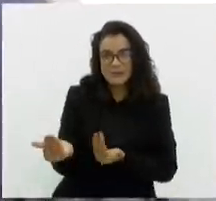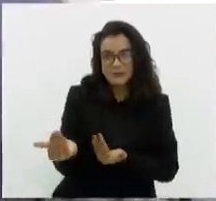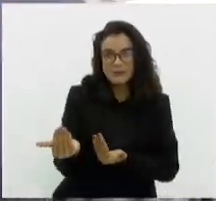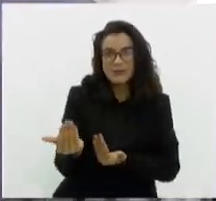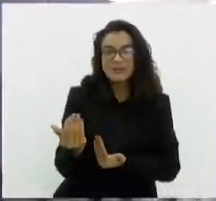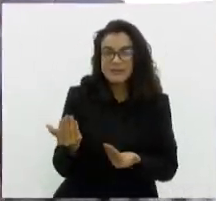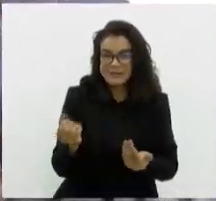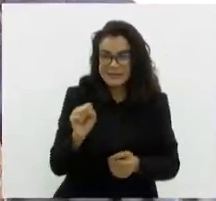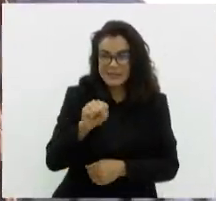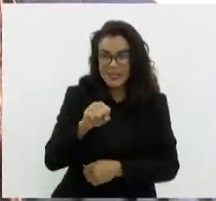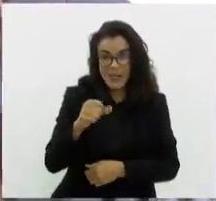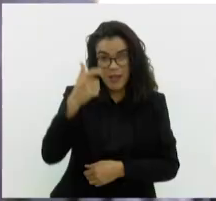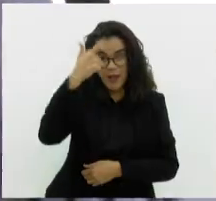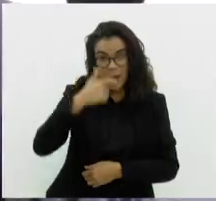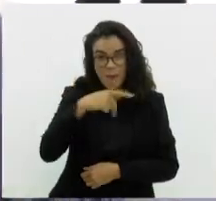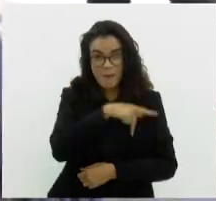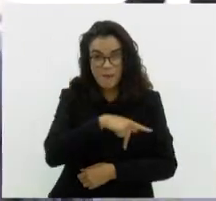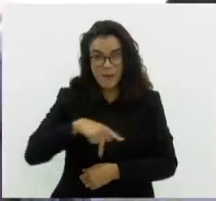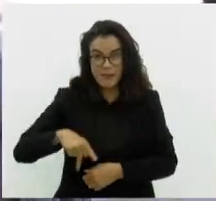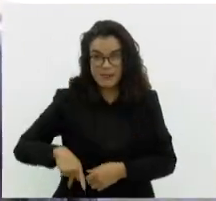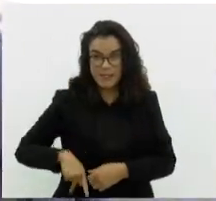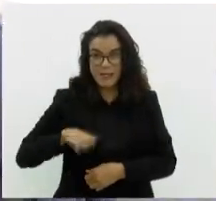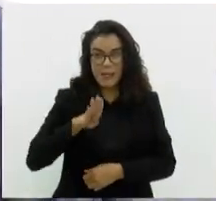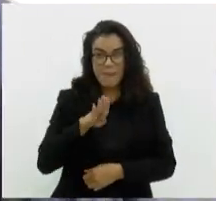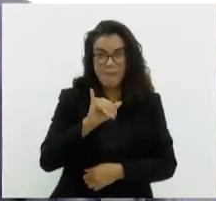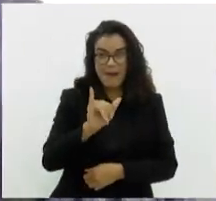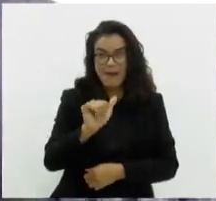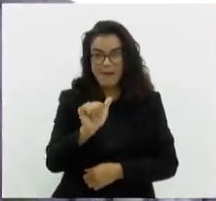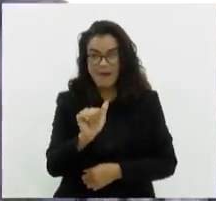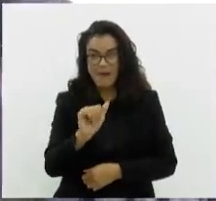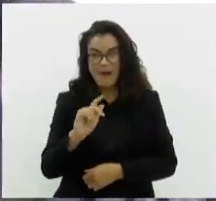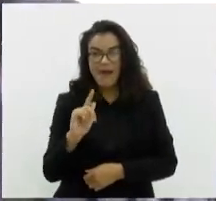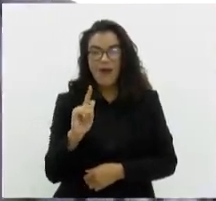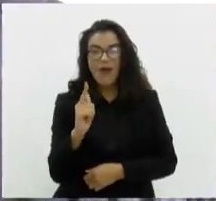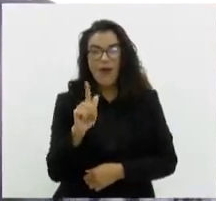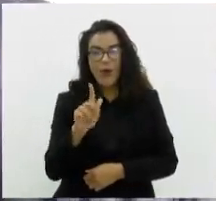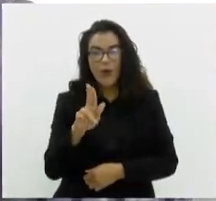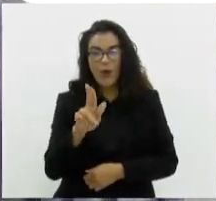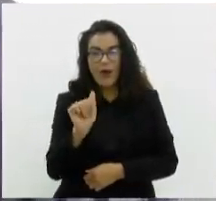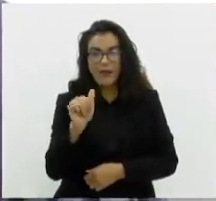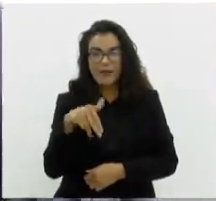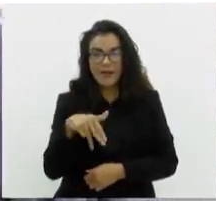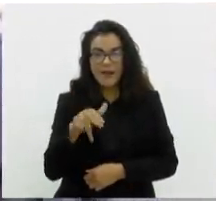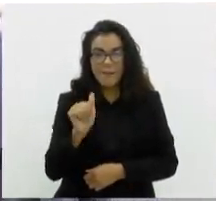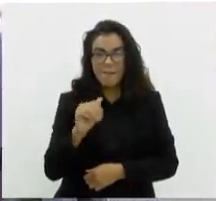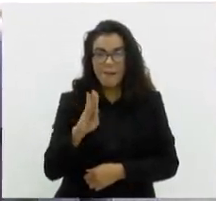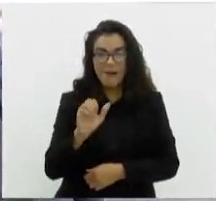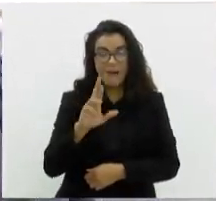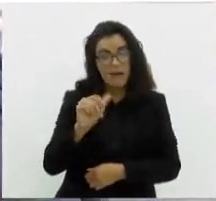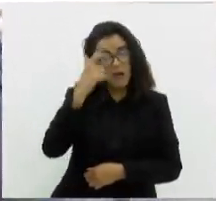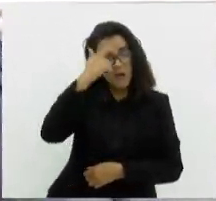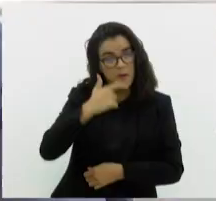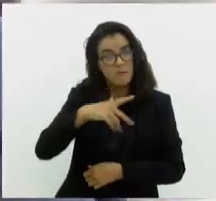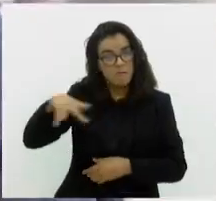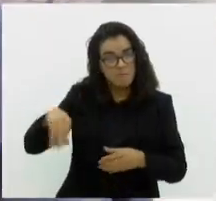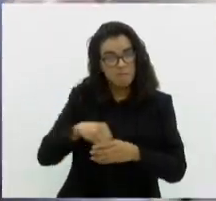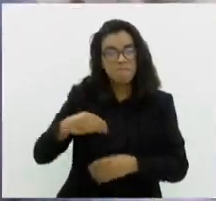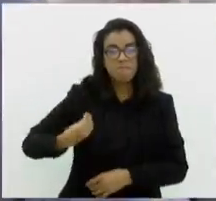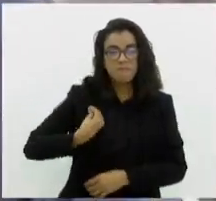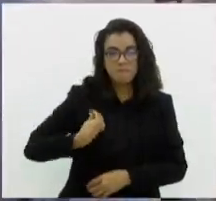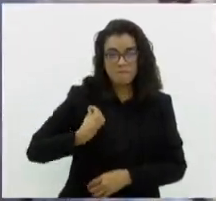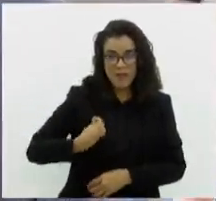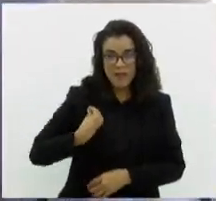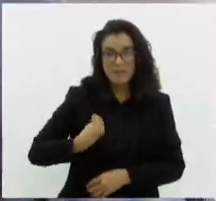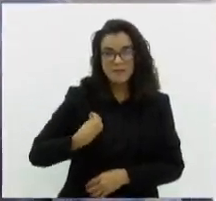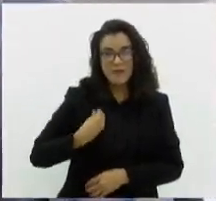Eu hoje estou como presidente do Comitê da Baixada de Guanabara e aos 14 anos, numa escola, eu participei de uma atividade que cuidava da